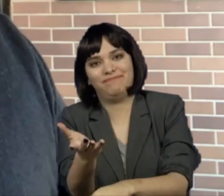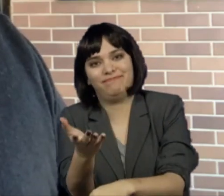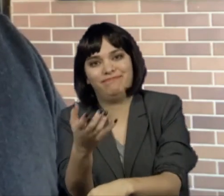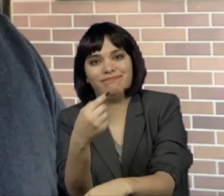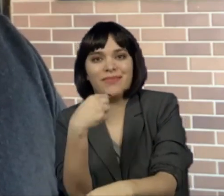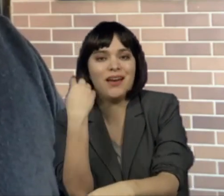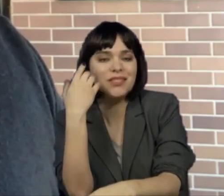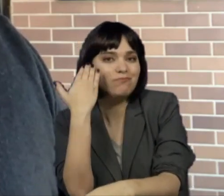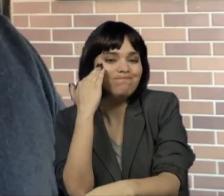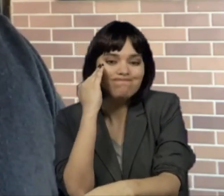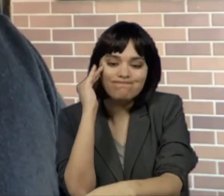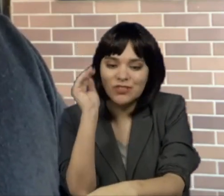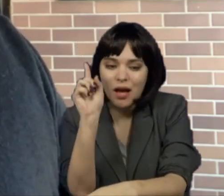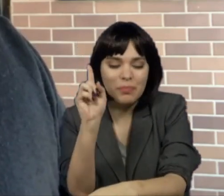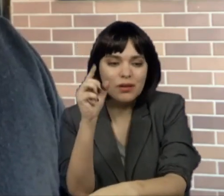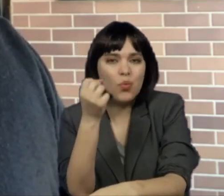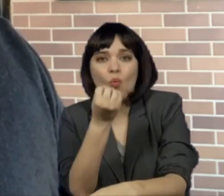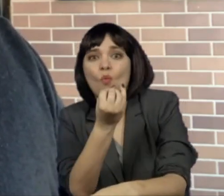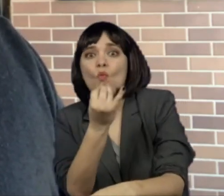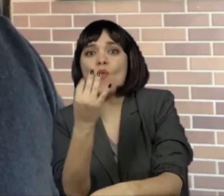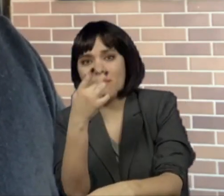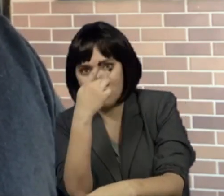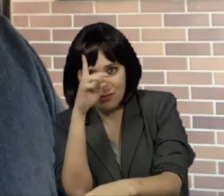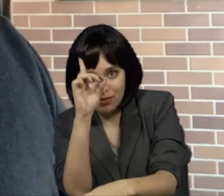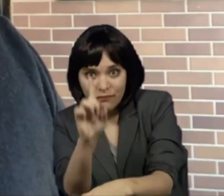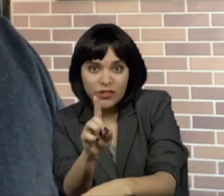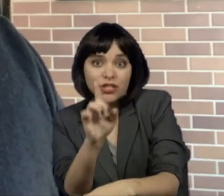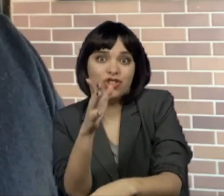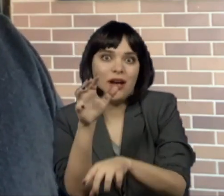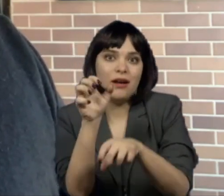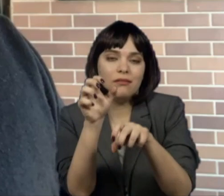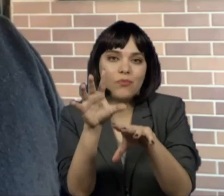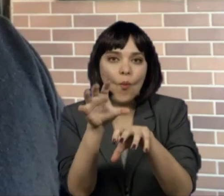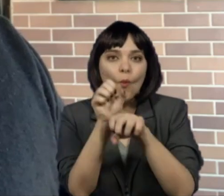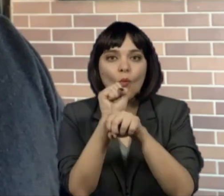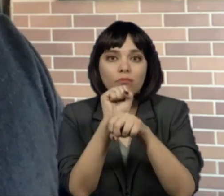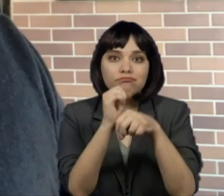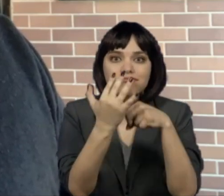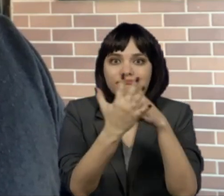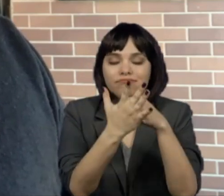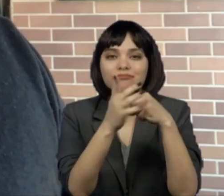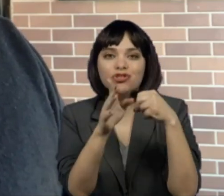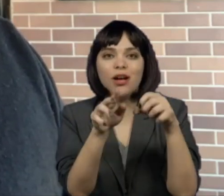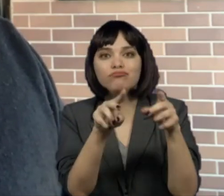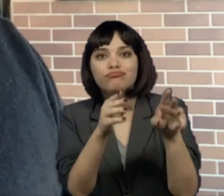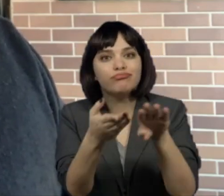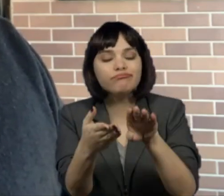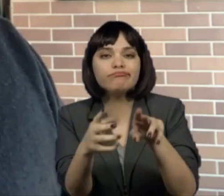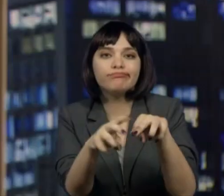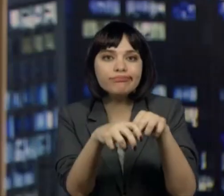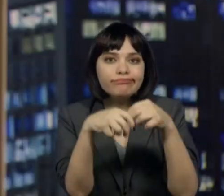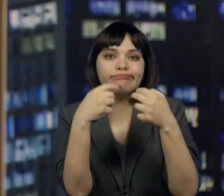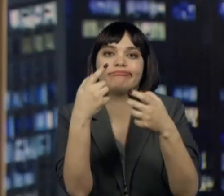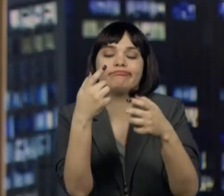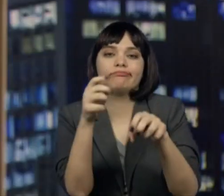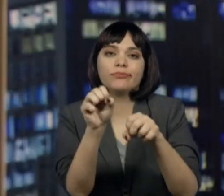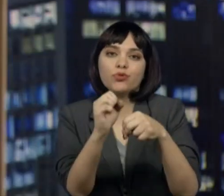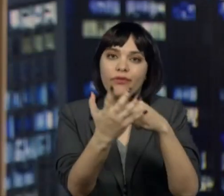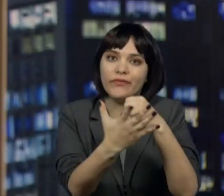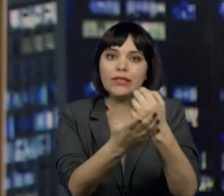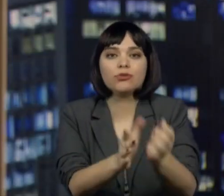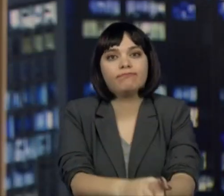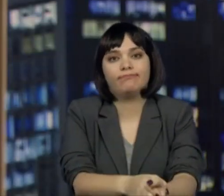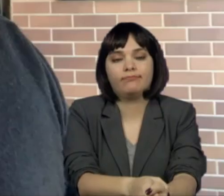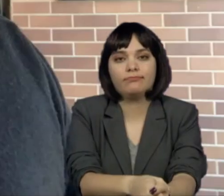A gente não sabe nem estatisticamente quantas pessoas com deficiência foram contaminadas ou foram mortas pela Covid no Brasil. A grande